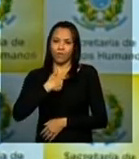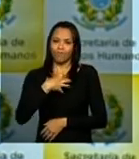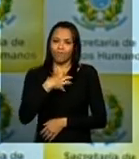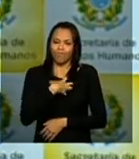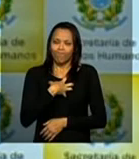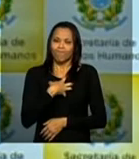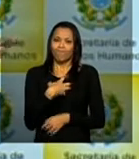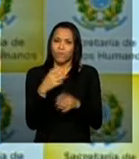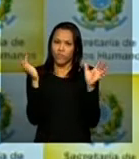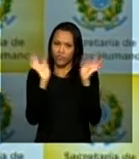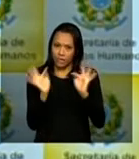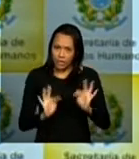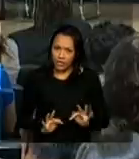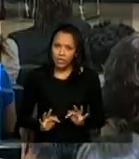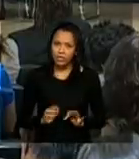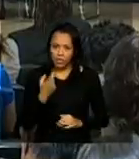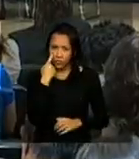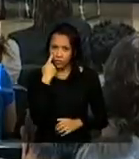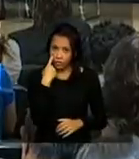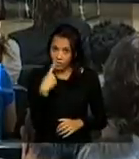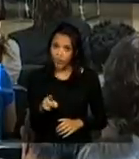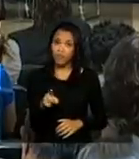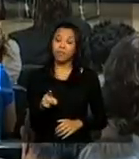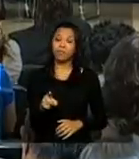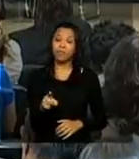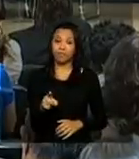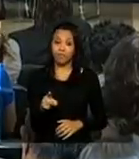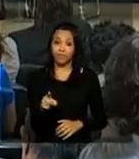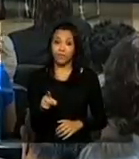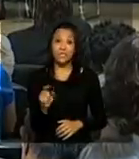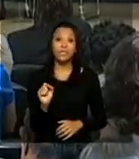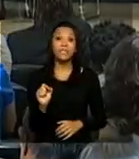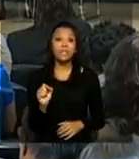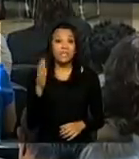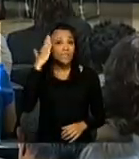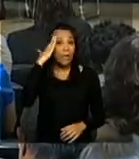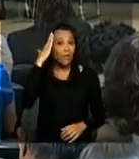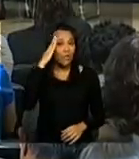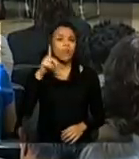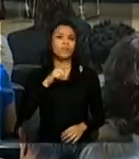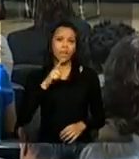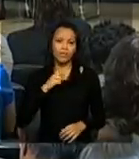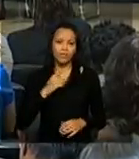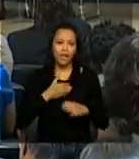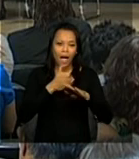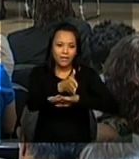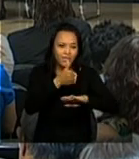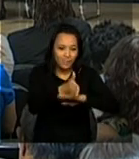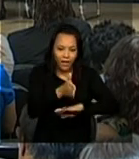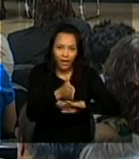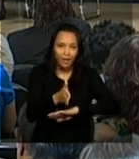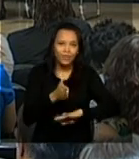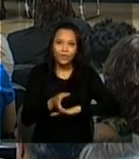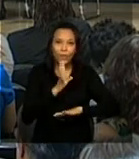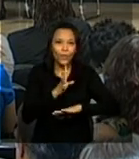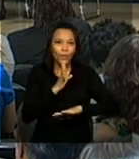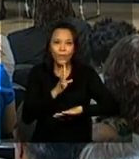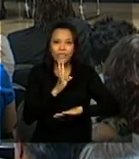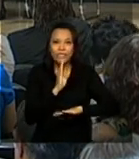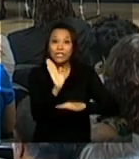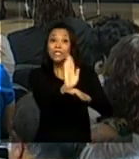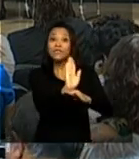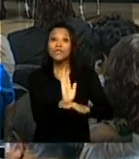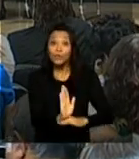feliz ministra de já vê-los contemplados aí e saber que teremos acesso a eles porque sempre foi uma dificuldade enorme